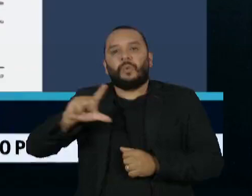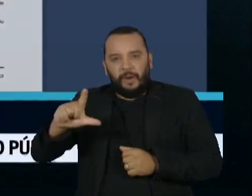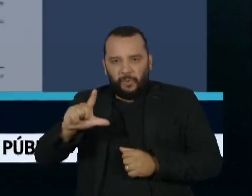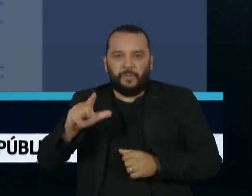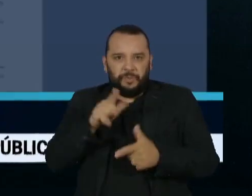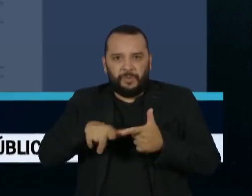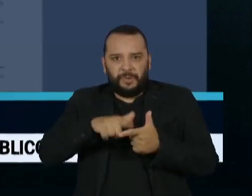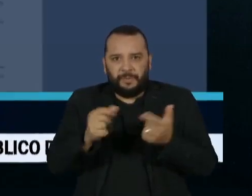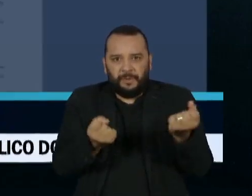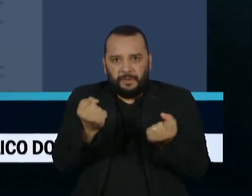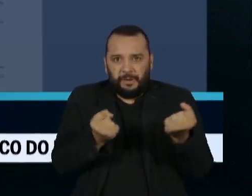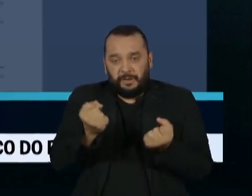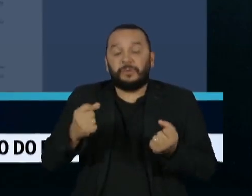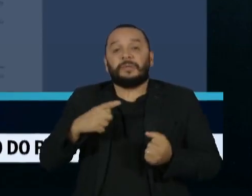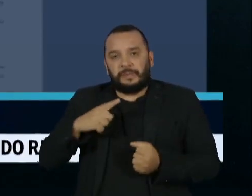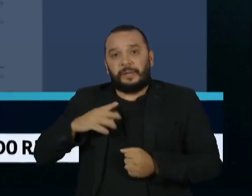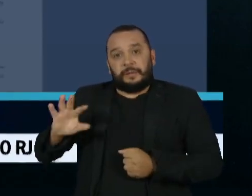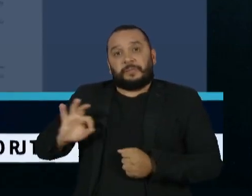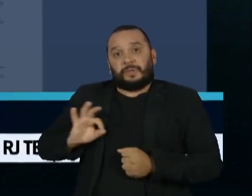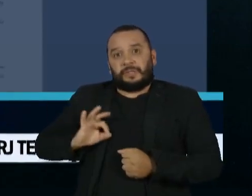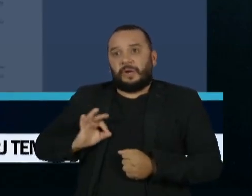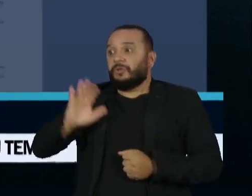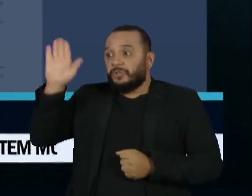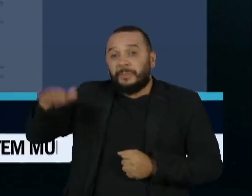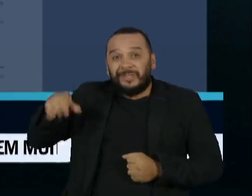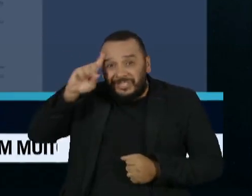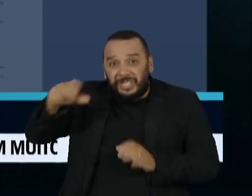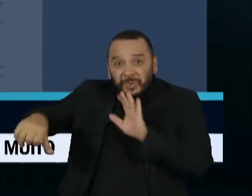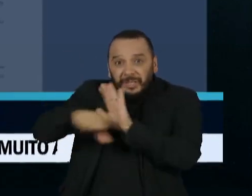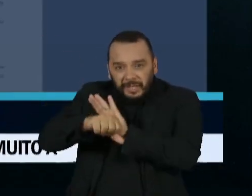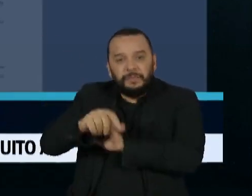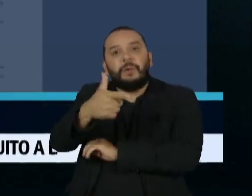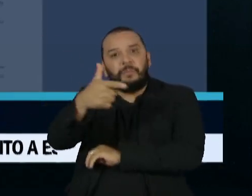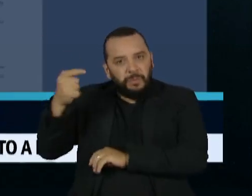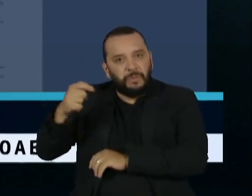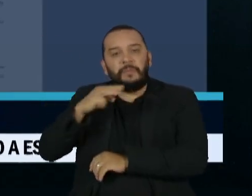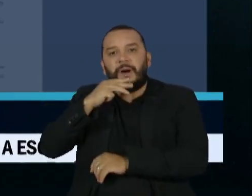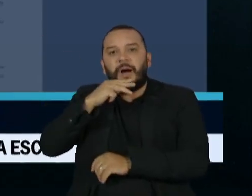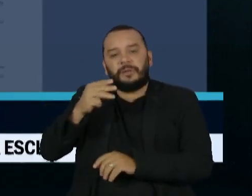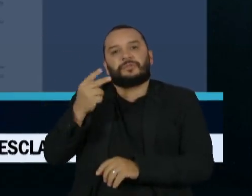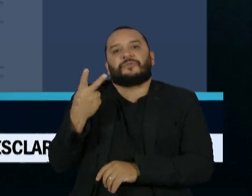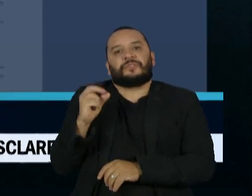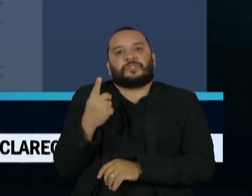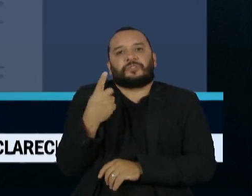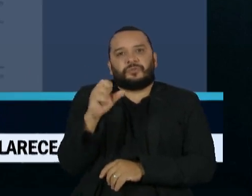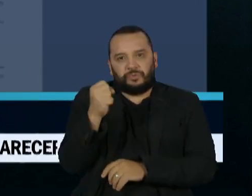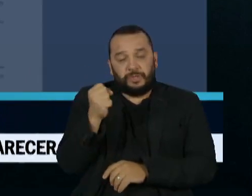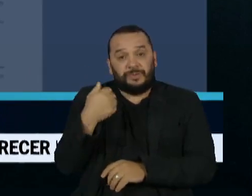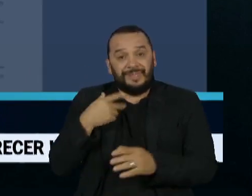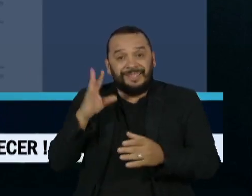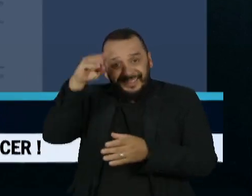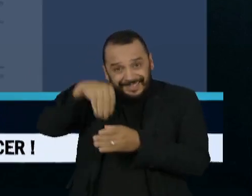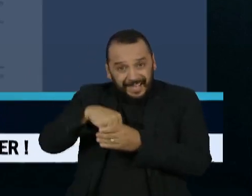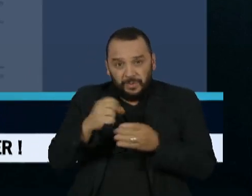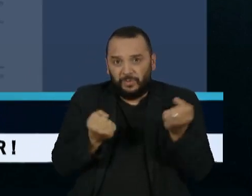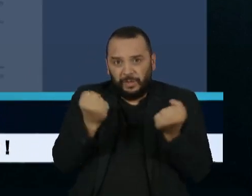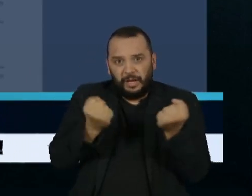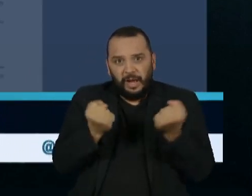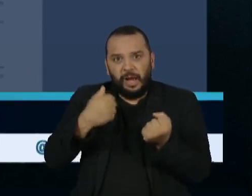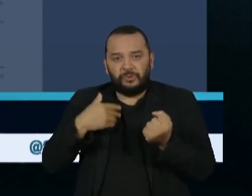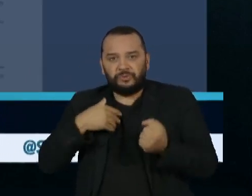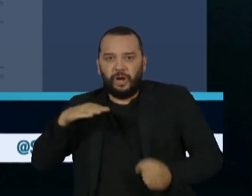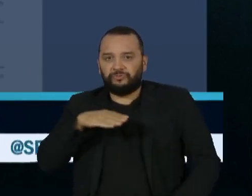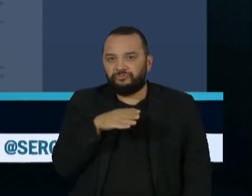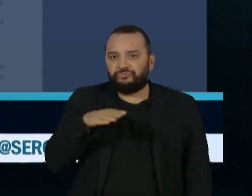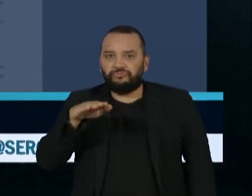que foi chamado para participar do assassinato no dia do crime, em março de 2018. Afirmou que só dentro do carro com Lessa, a caminho do